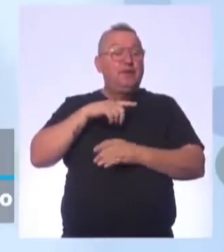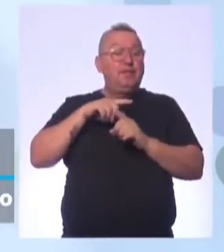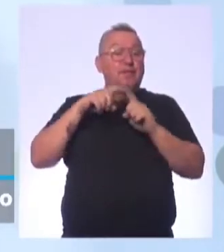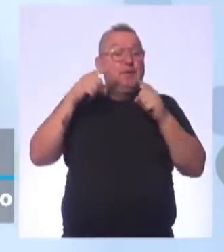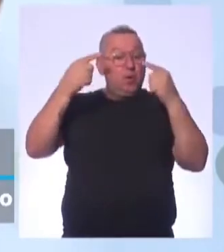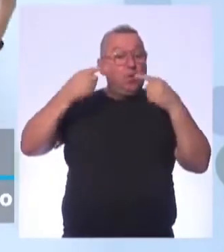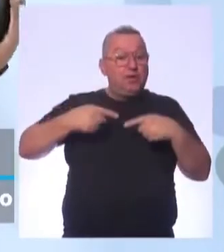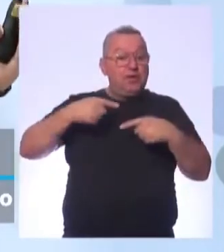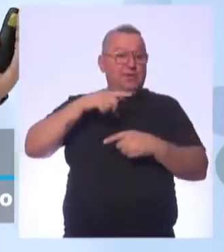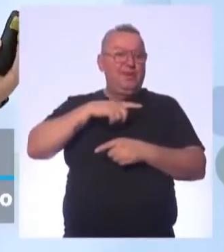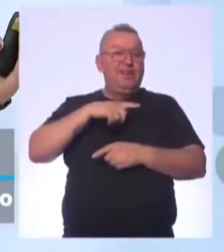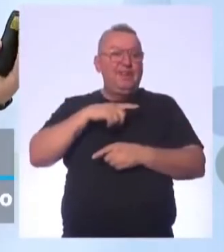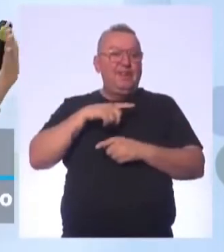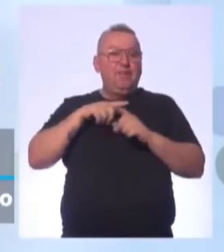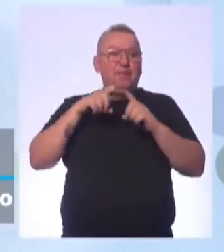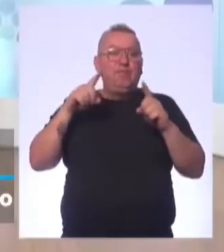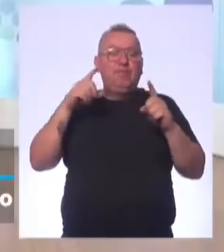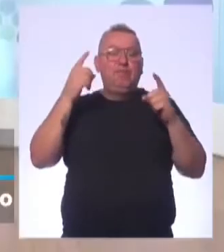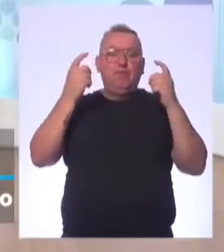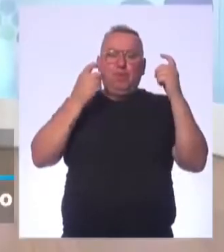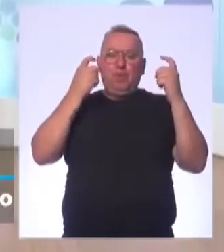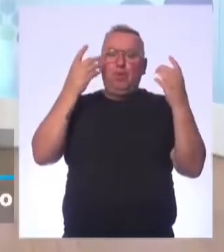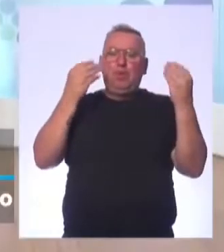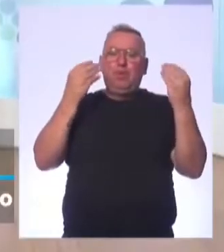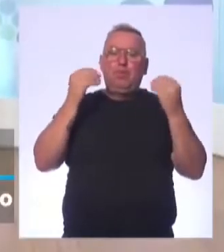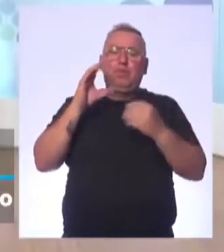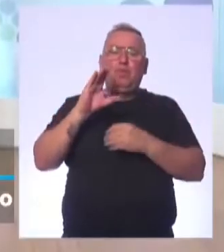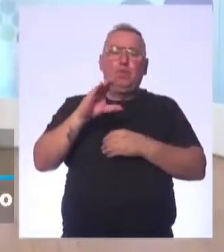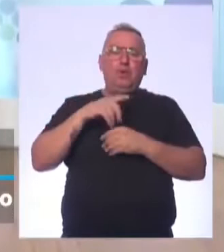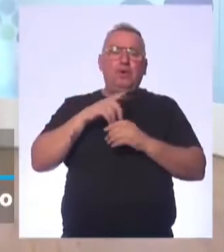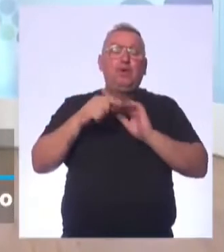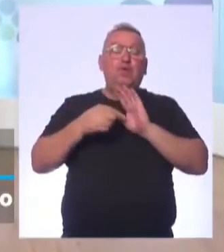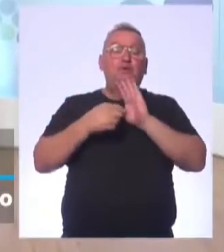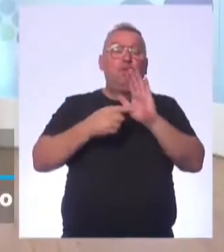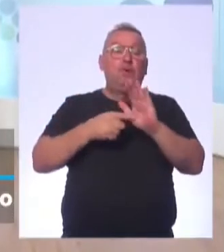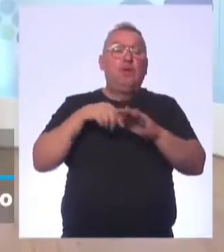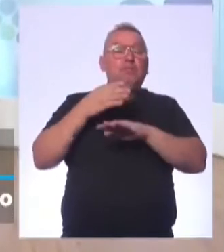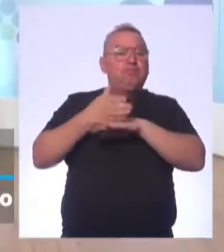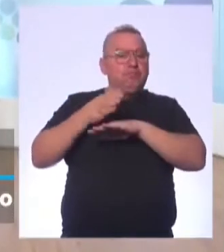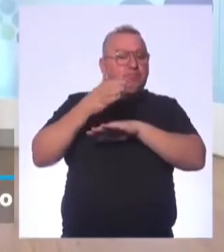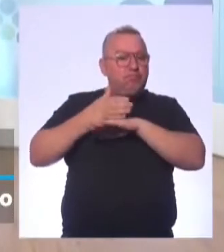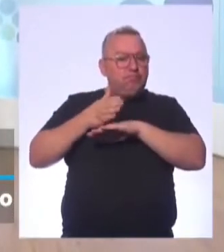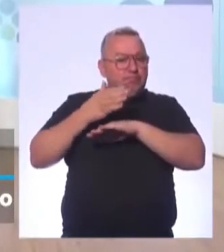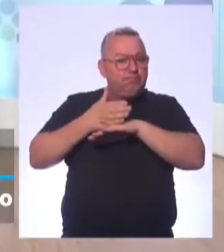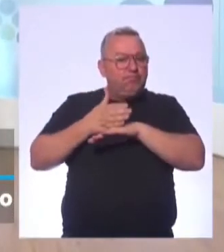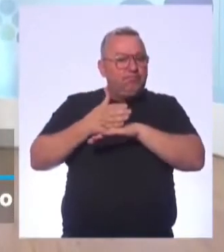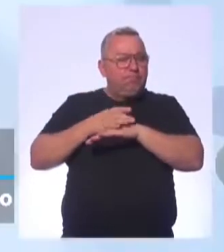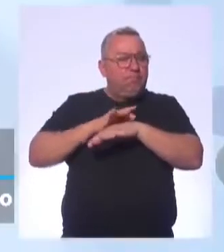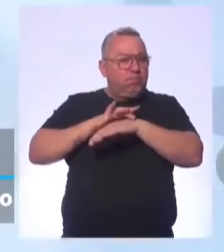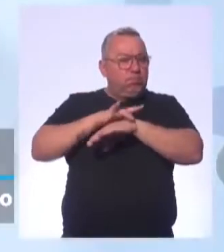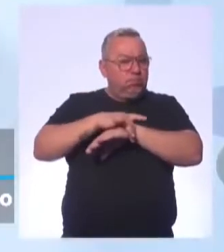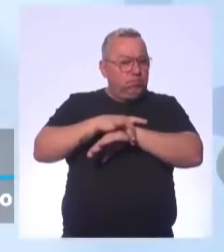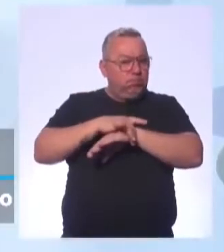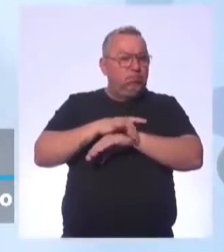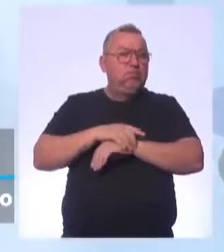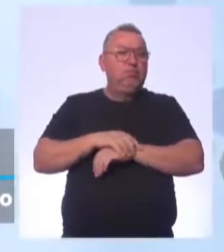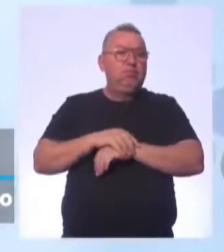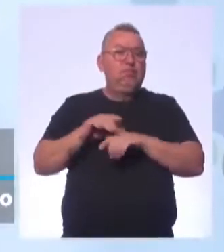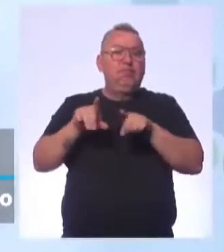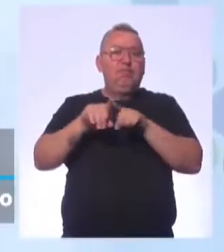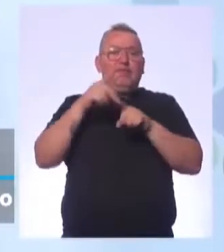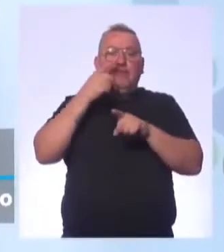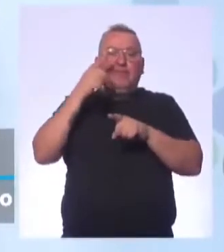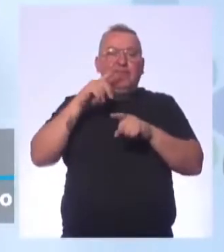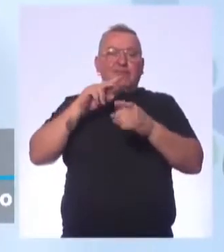realmente de, a gente se preocupa bastante com isso, né, Juliana, de passar atividades seguras para vocês. E a gente vai falar, né, de